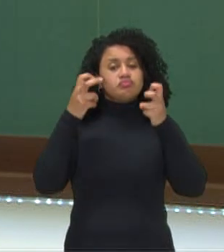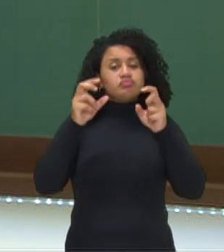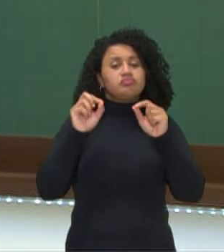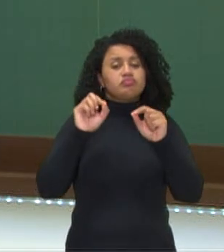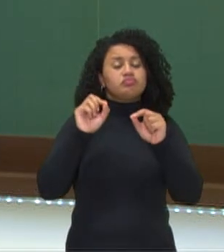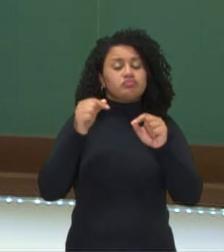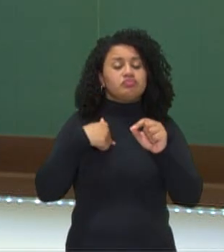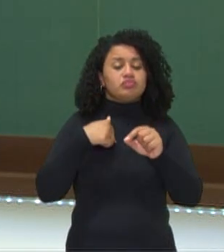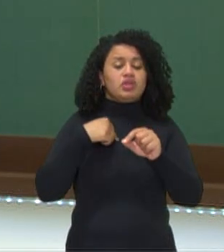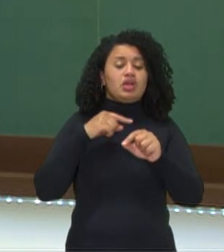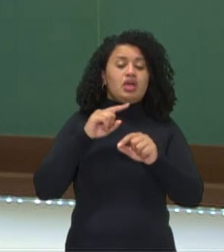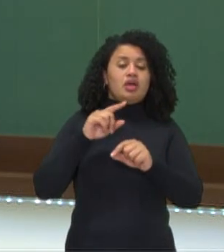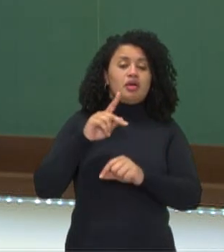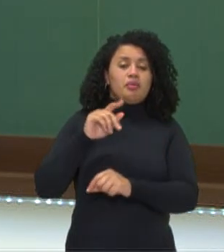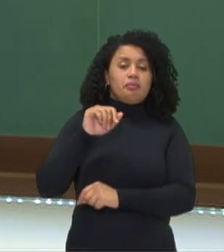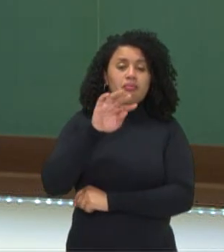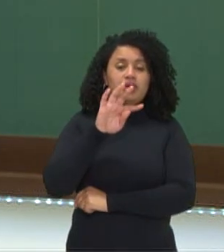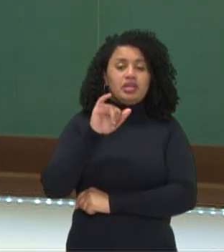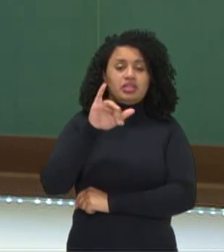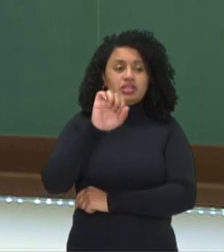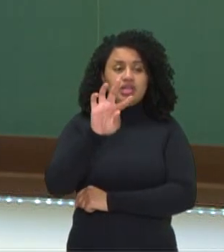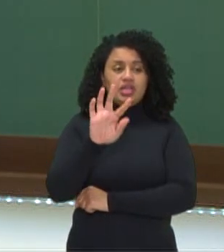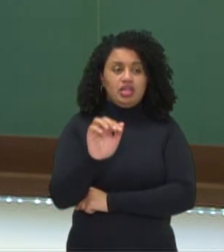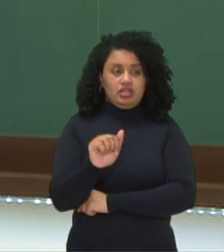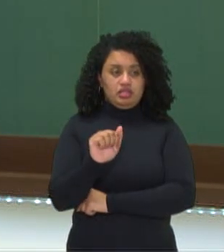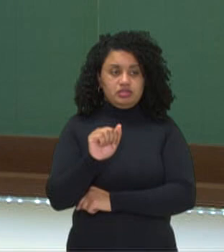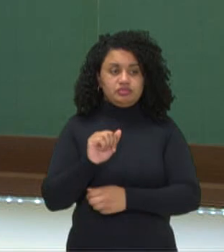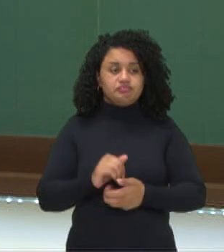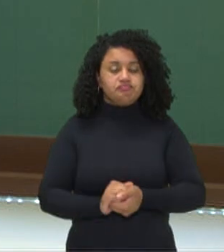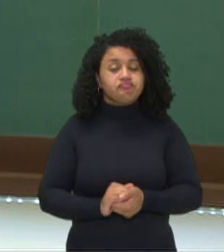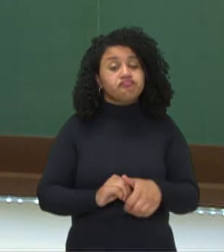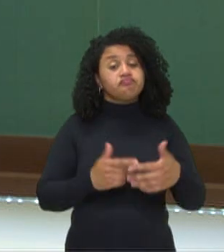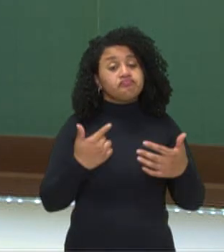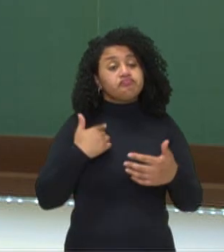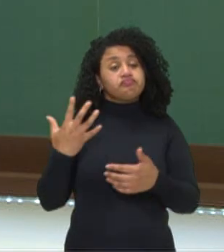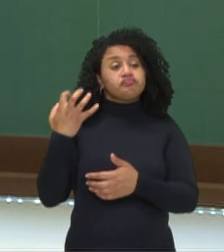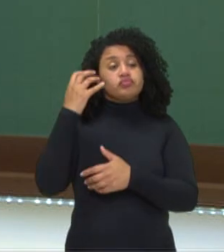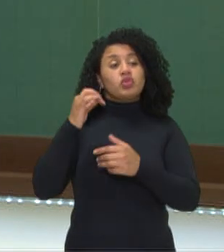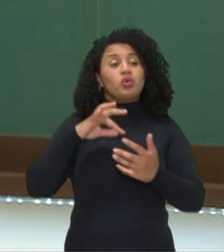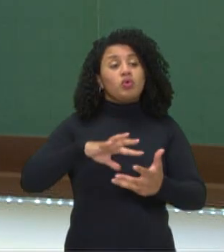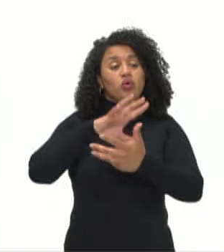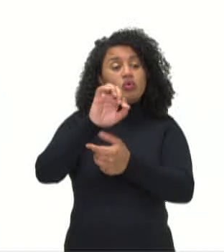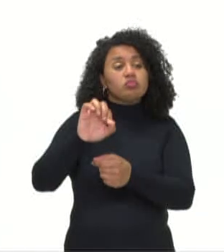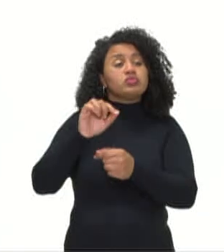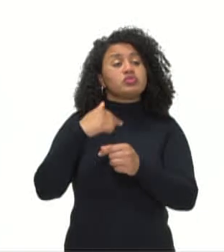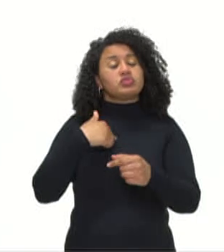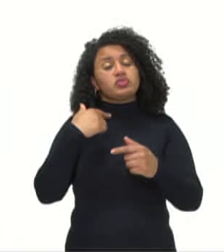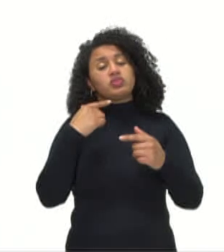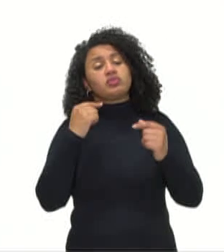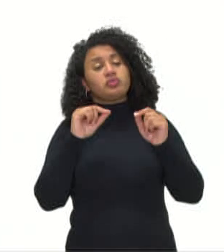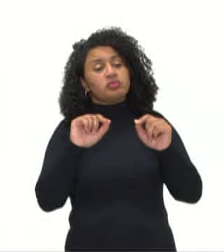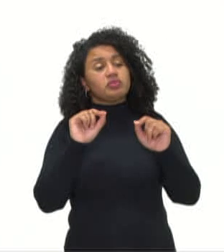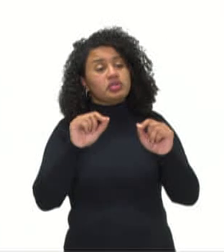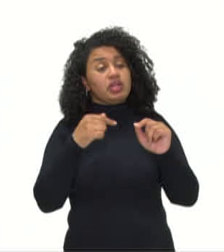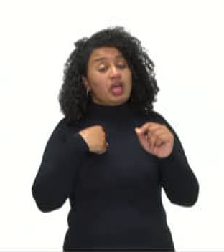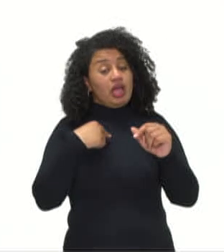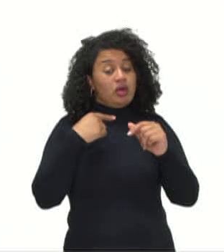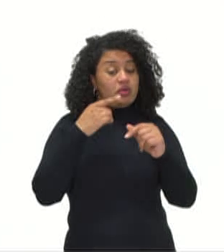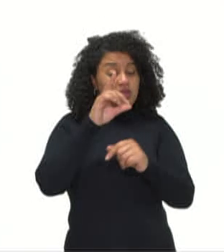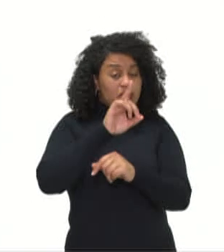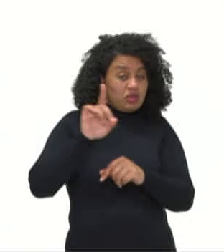panteísta sobre Deus. Para Espinoza, o mundo é efeito necessário de Deus.